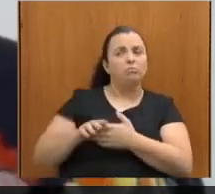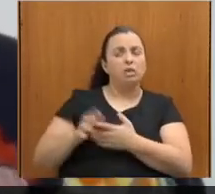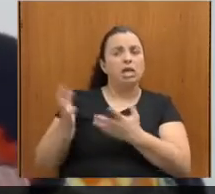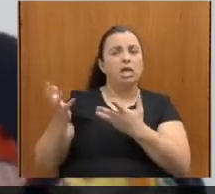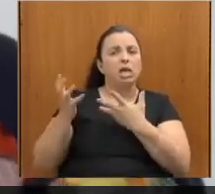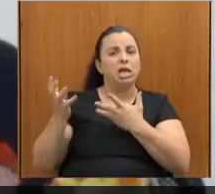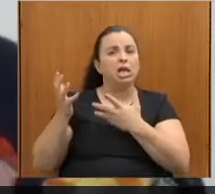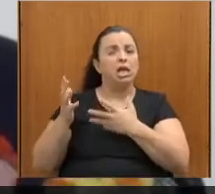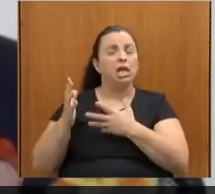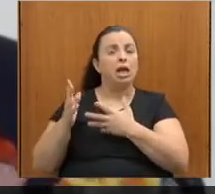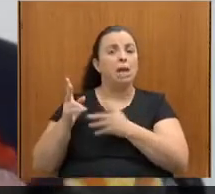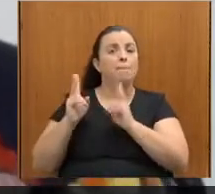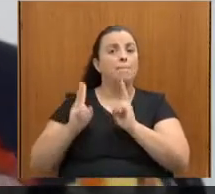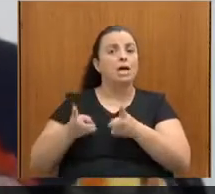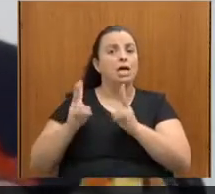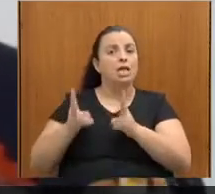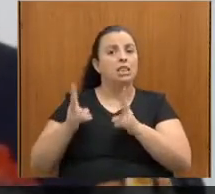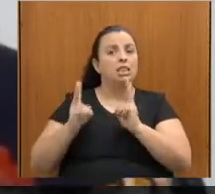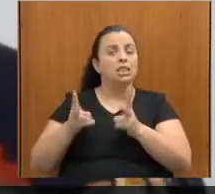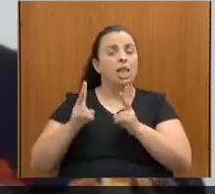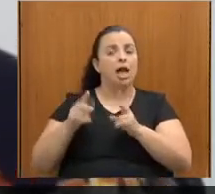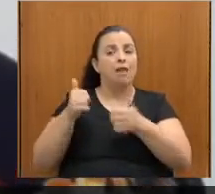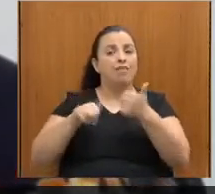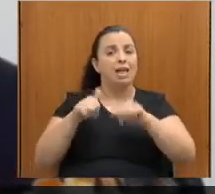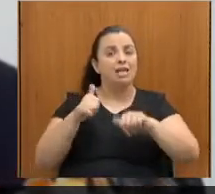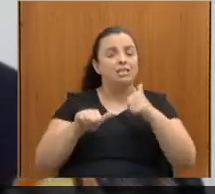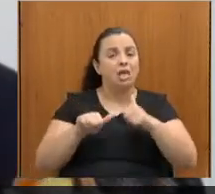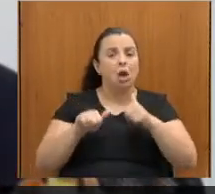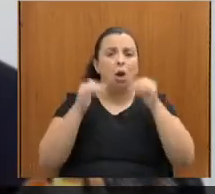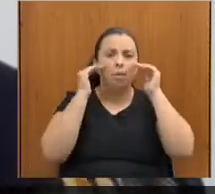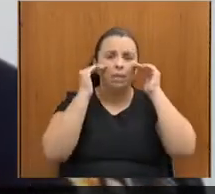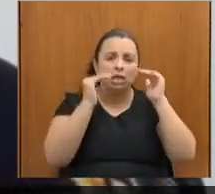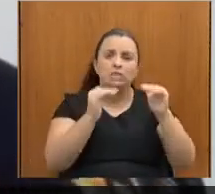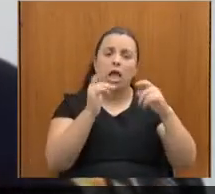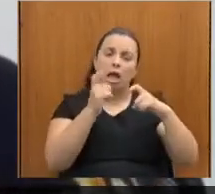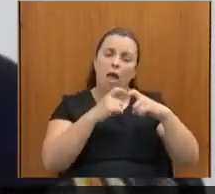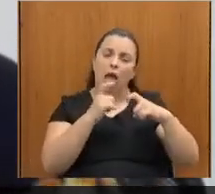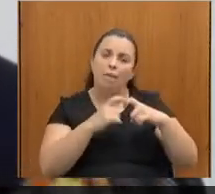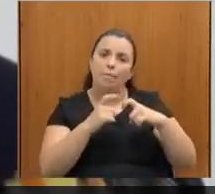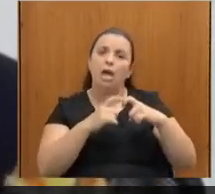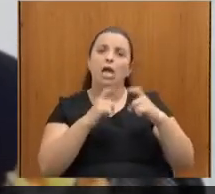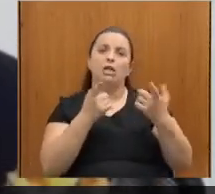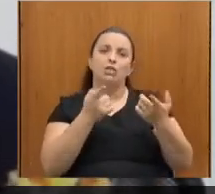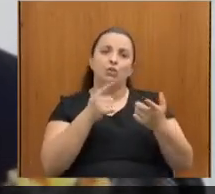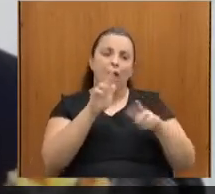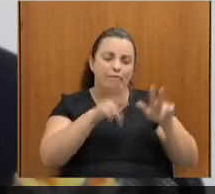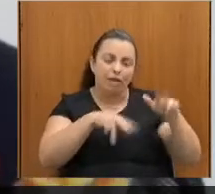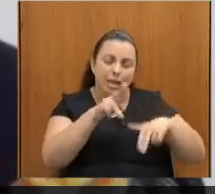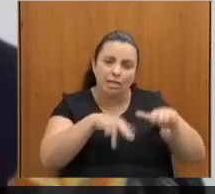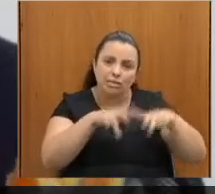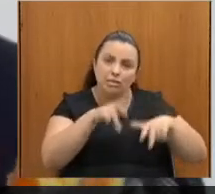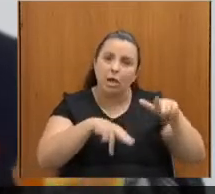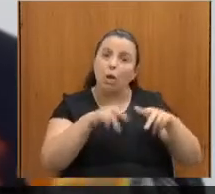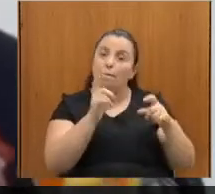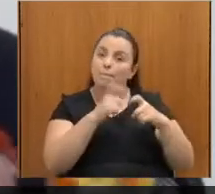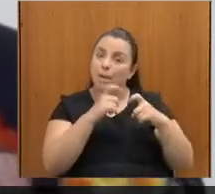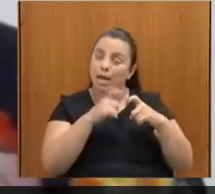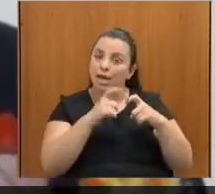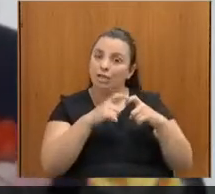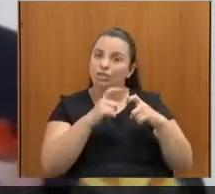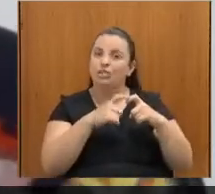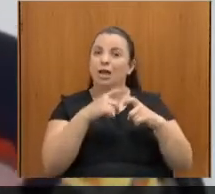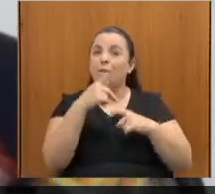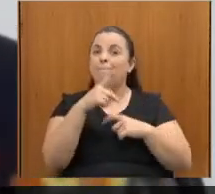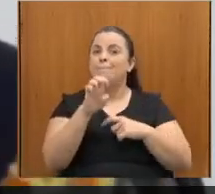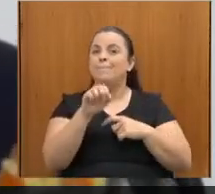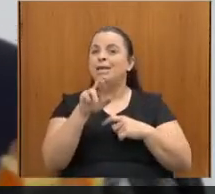muito focada na mão do quê? Da perícia médica lá, né? Perícia médica federal hoje, os peritos médicos do INSS. Ok que o